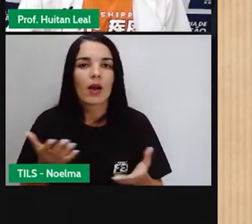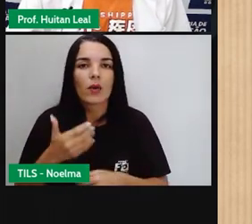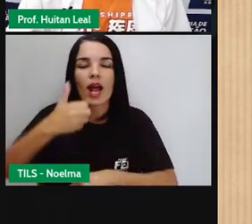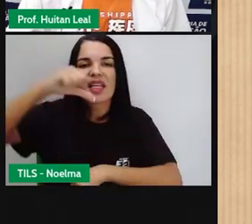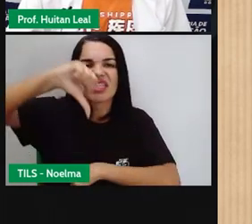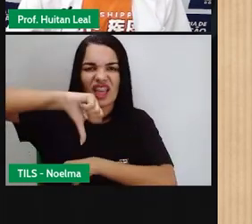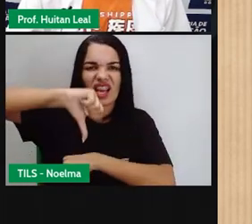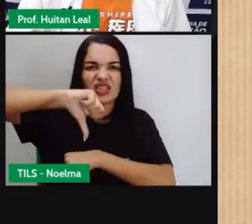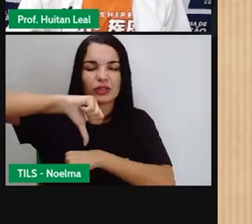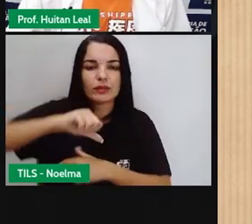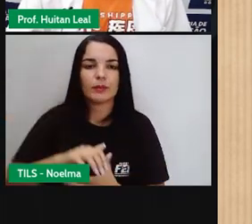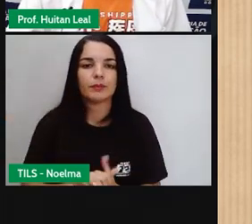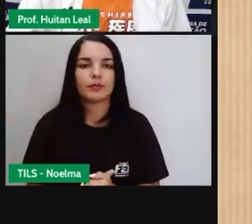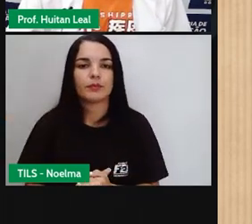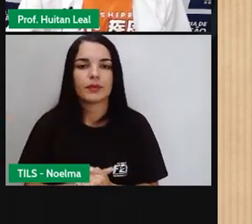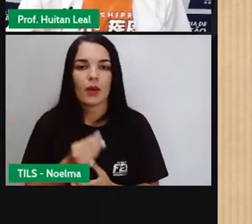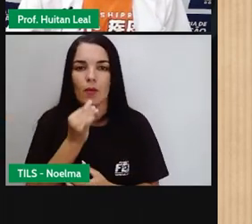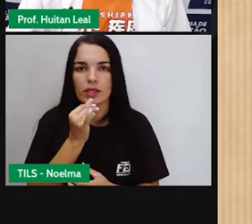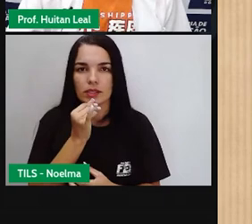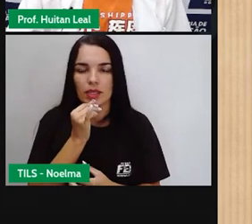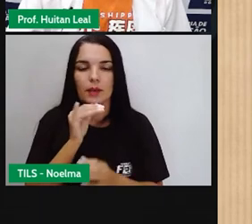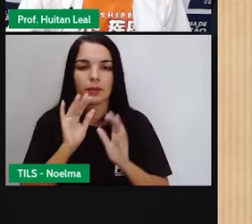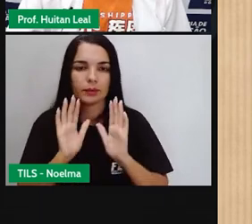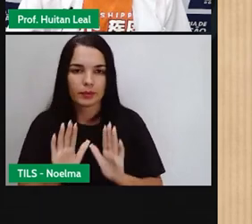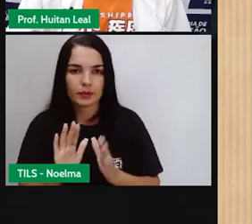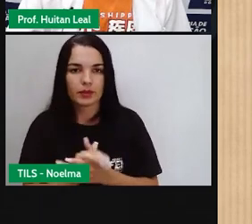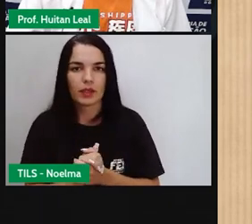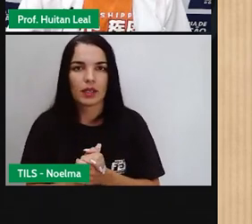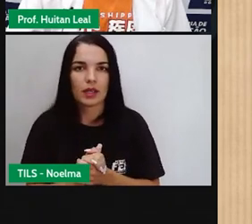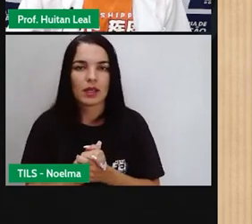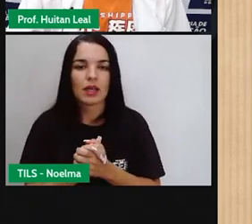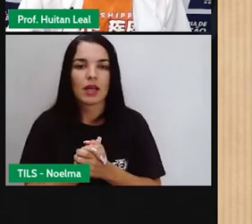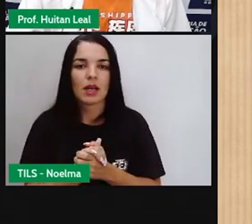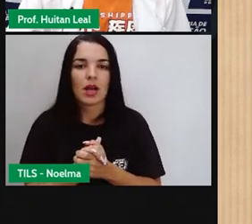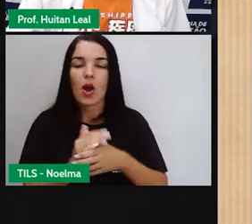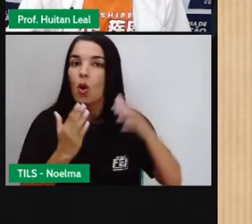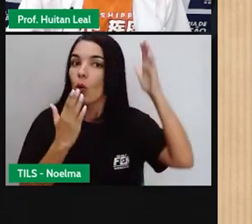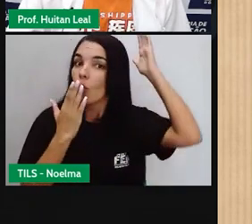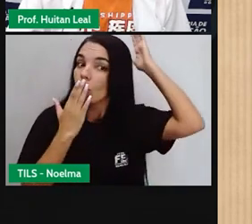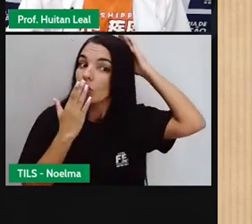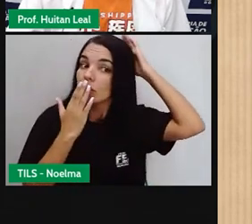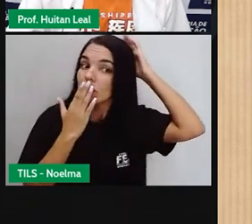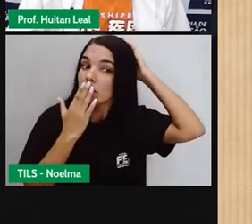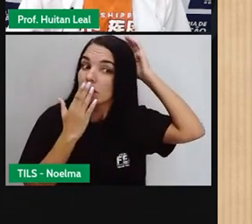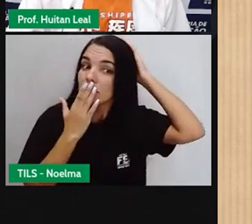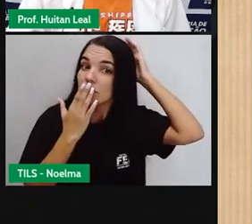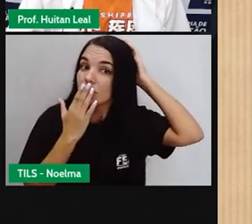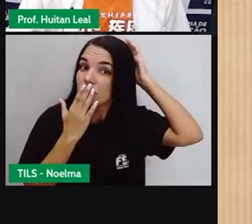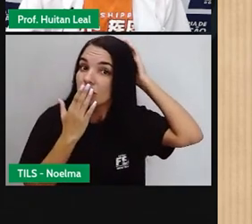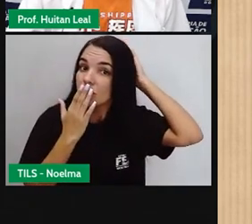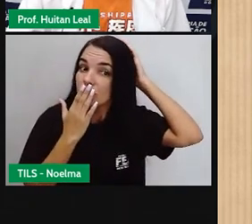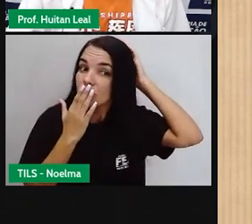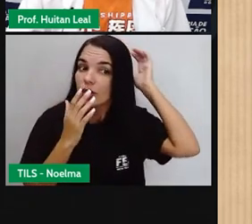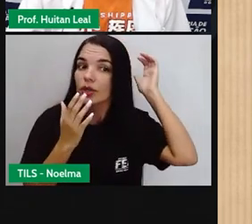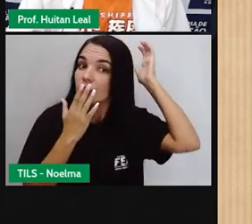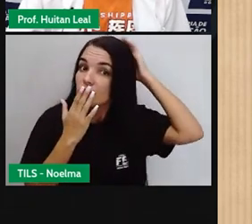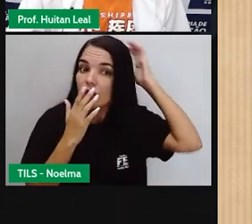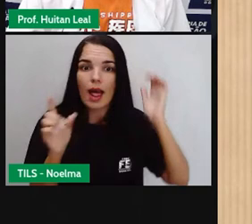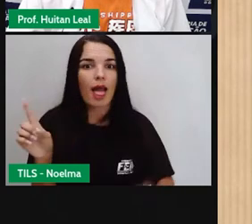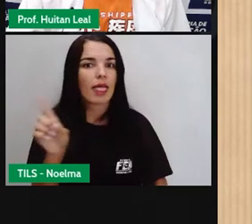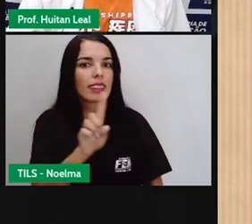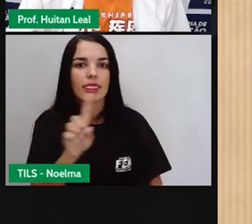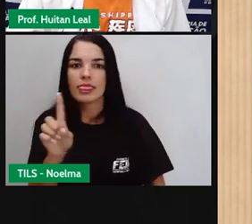Na seguinte, uma declarativa negativa, o nome já diz tudo. É uma negação. Os